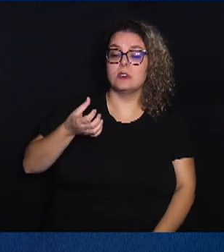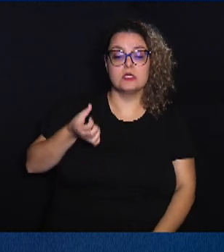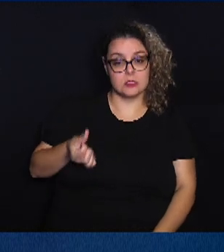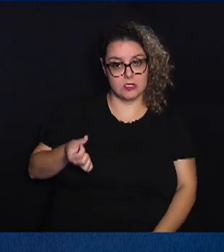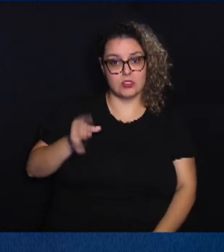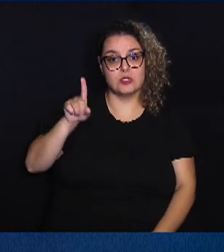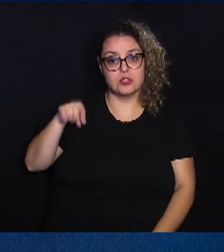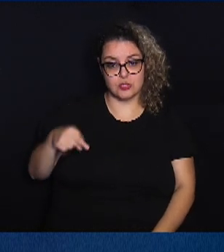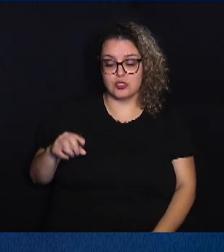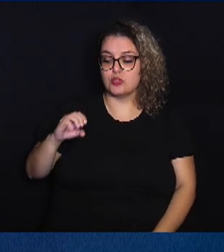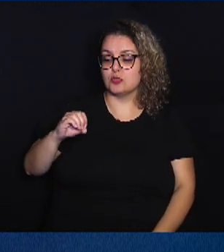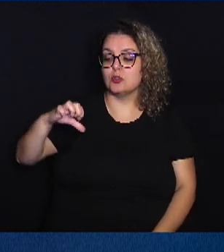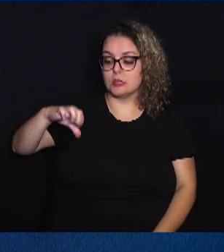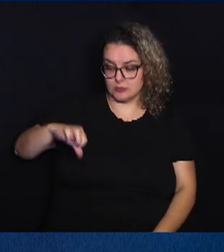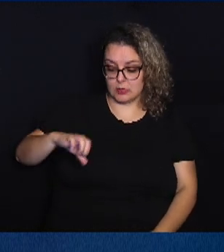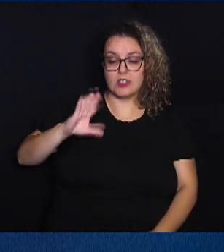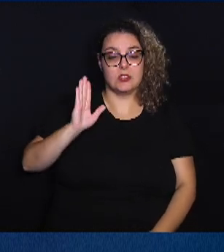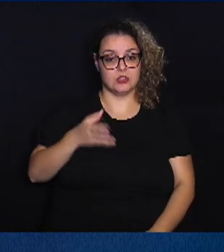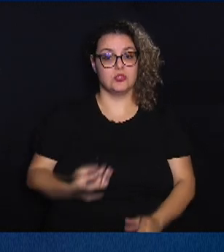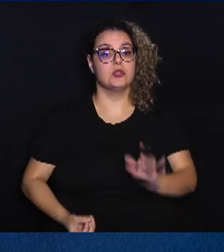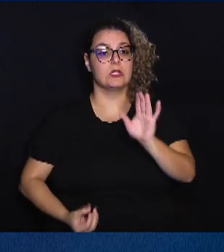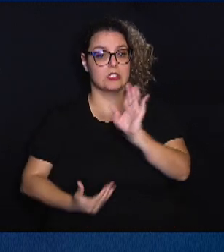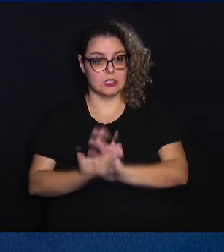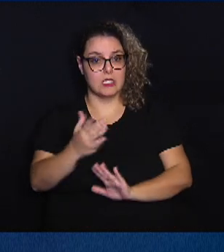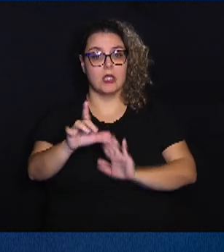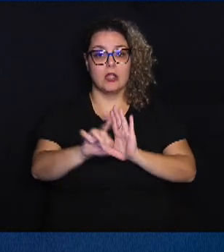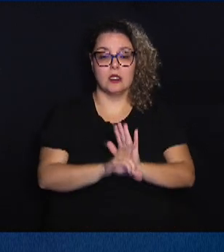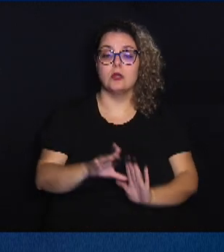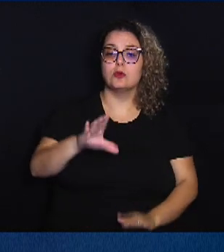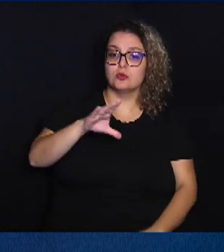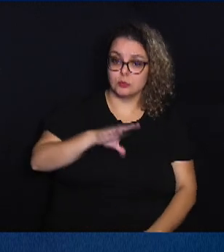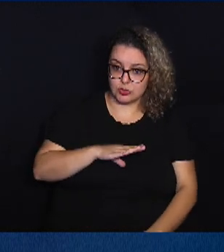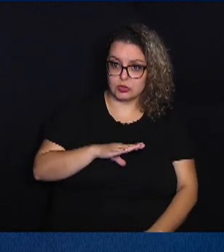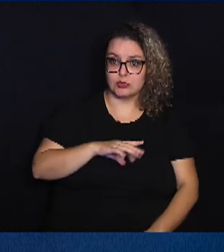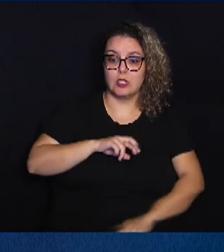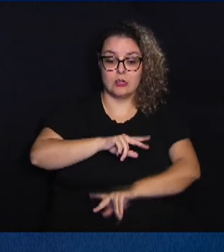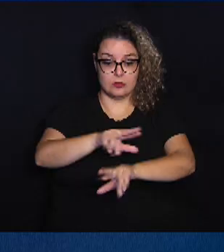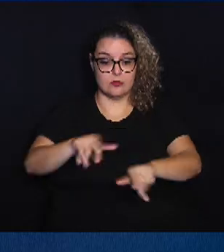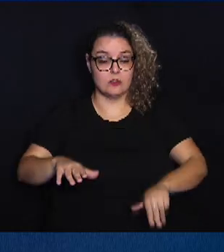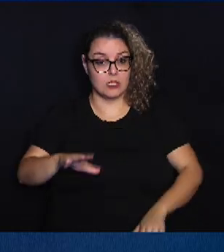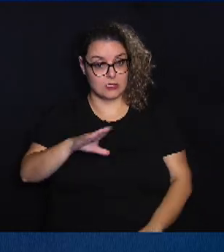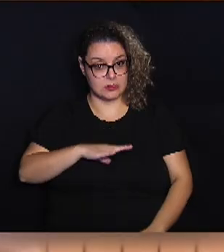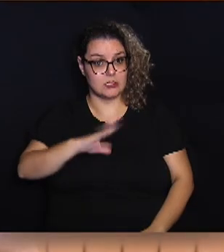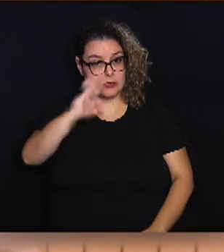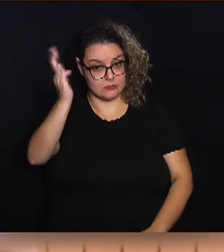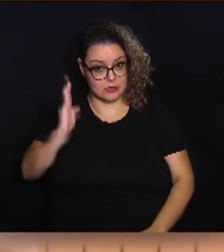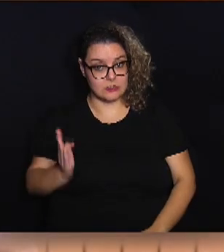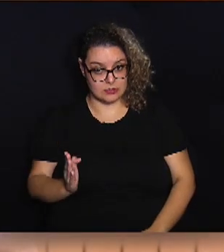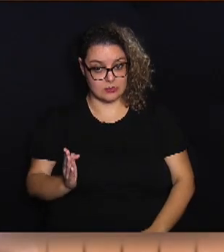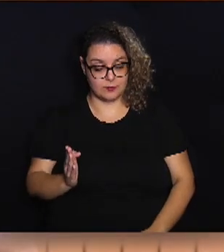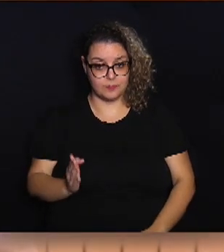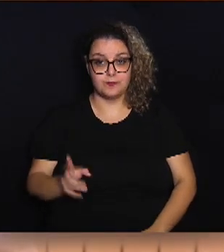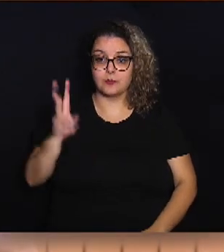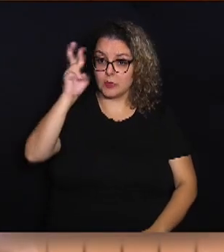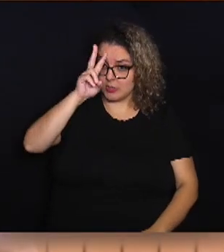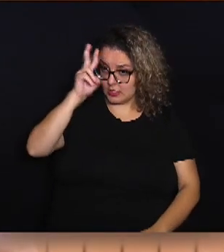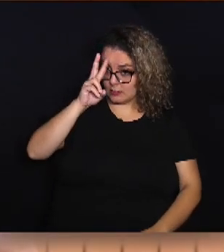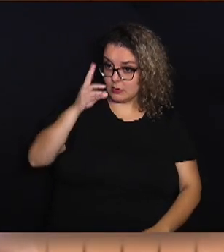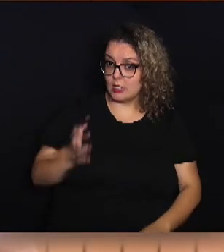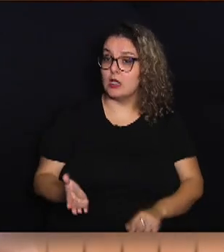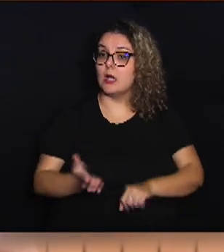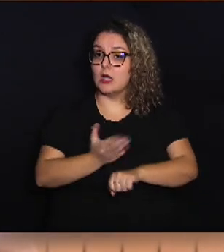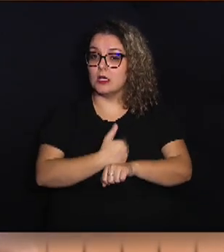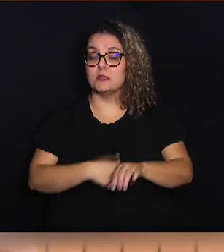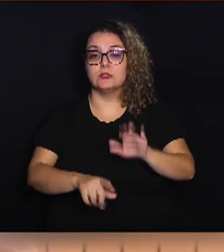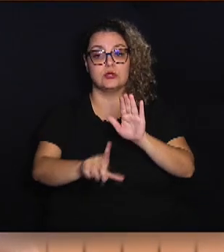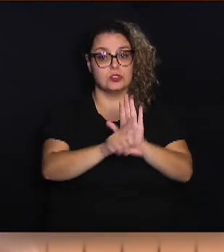2009, e já é instituído como lei municipal em várias cidades brasileiras. Lembrando que, antes de virar